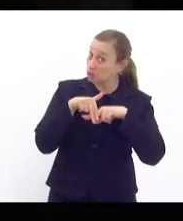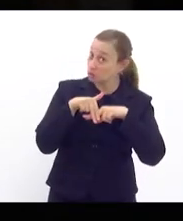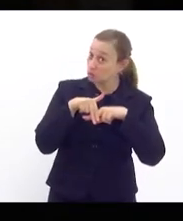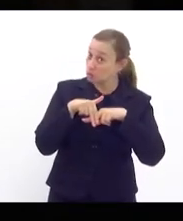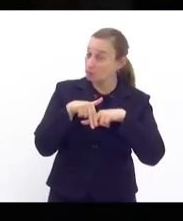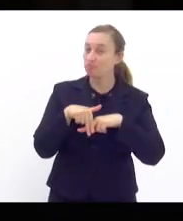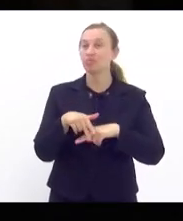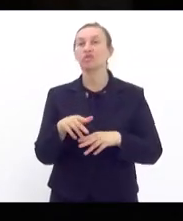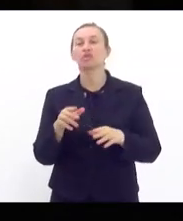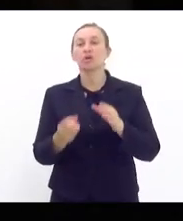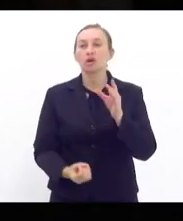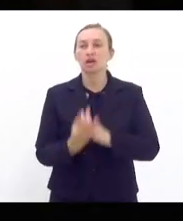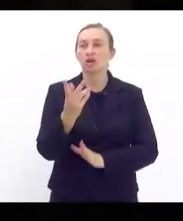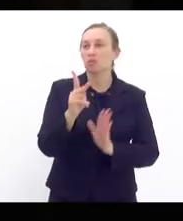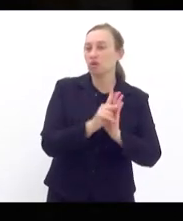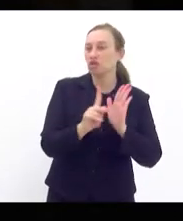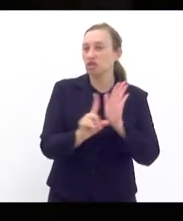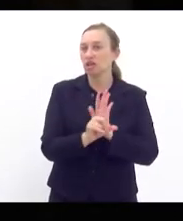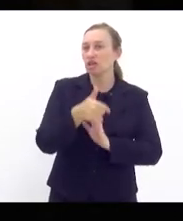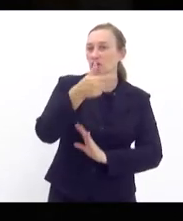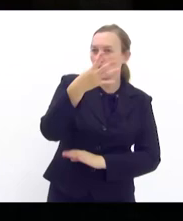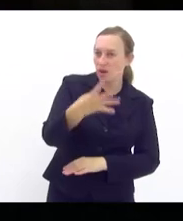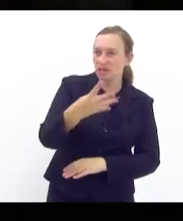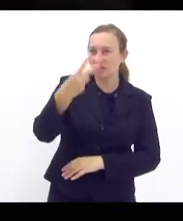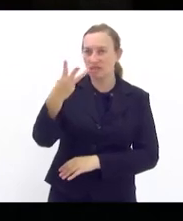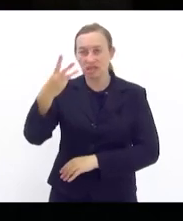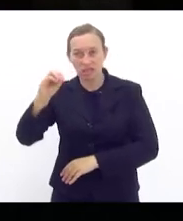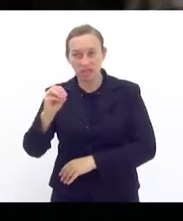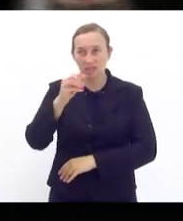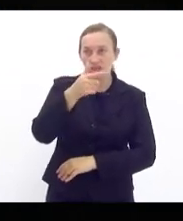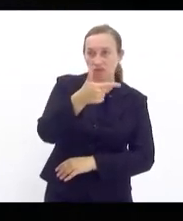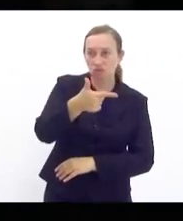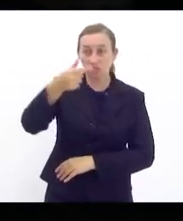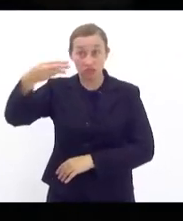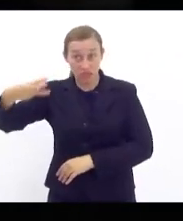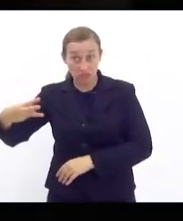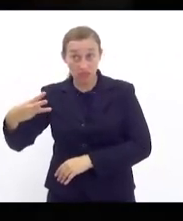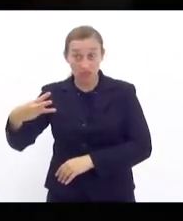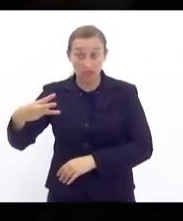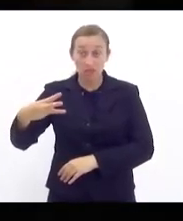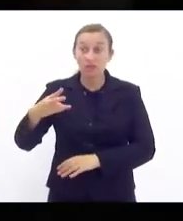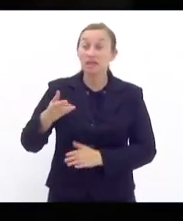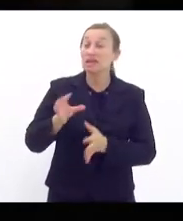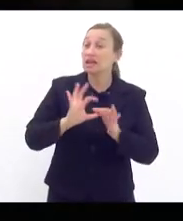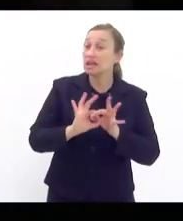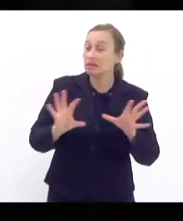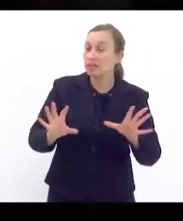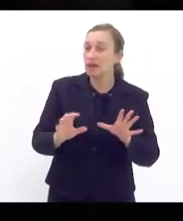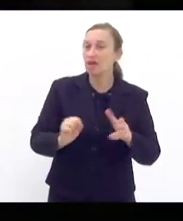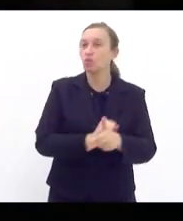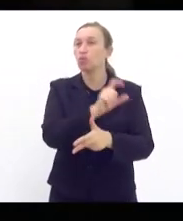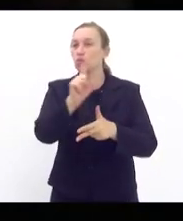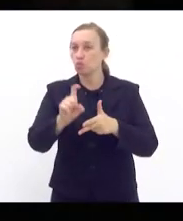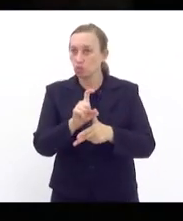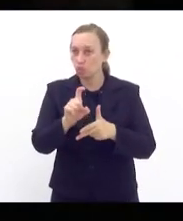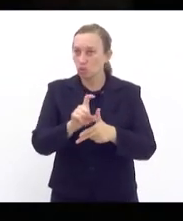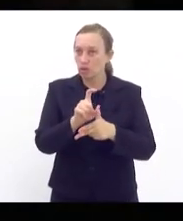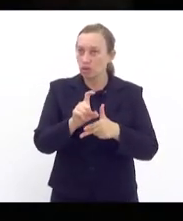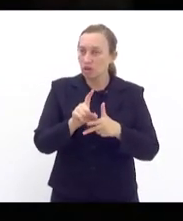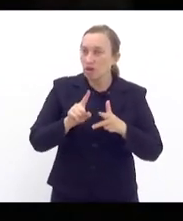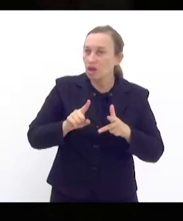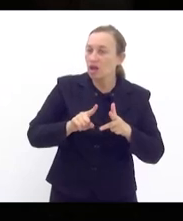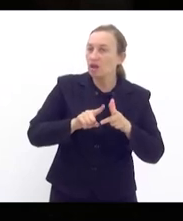eu fiz o projeto de lei número 430 barra 2023 que autoriza o poder executivo a